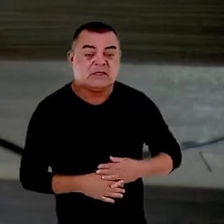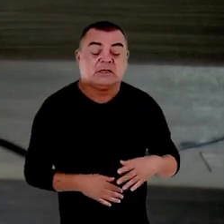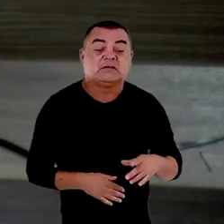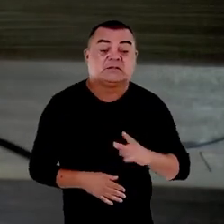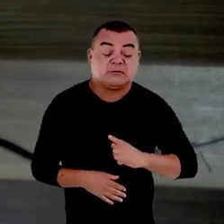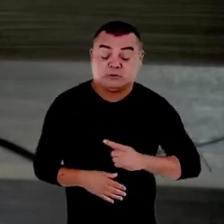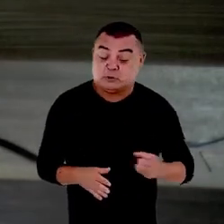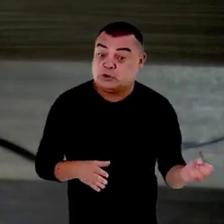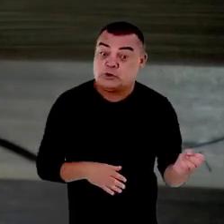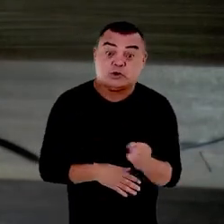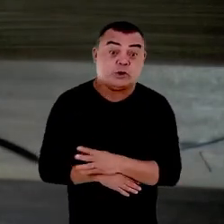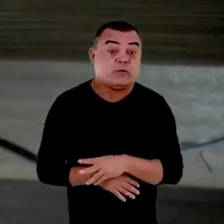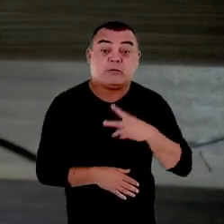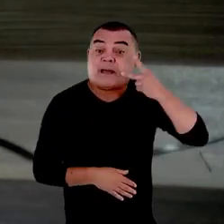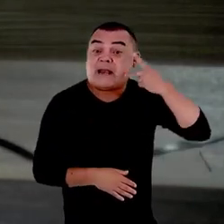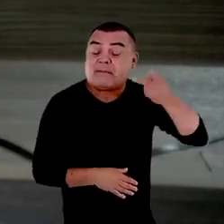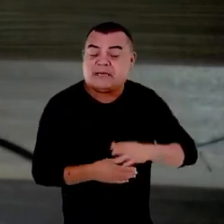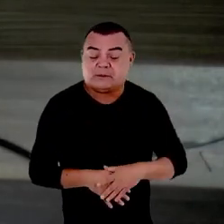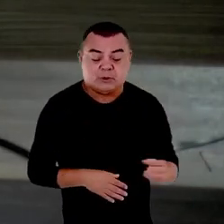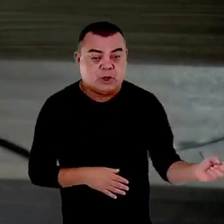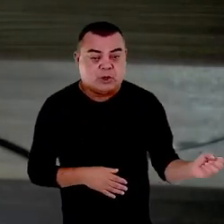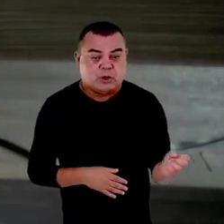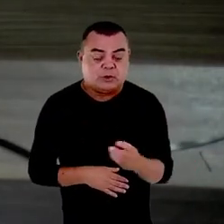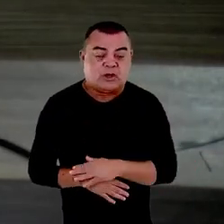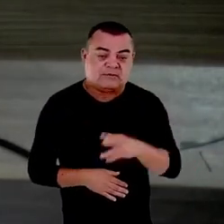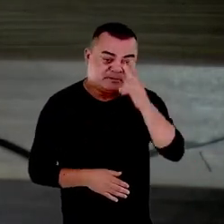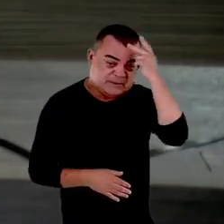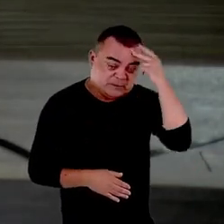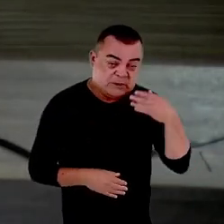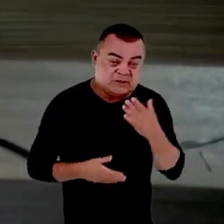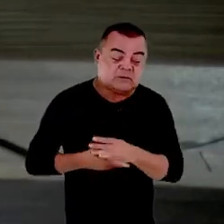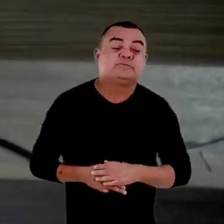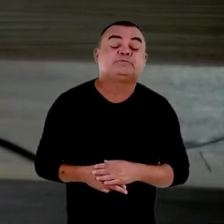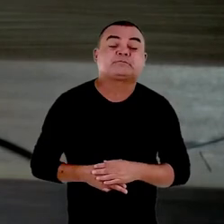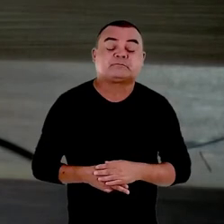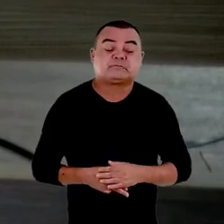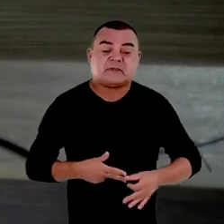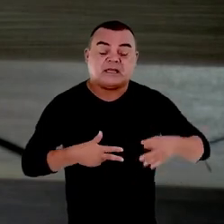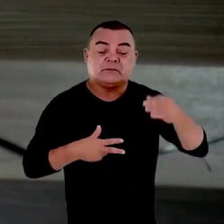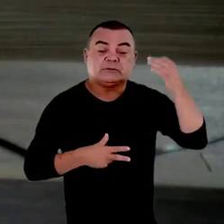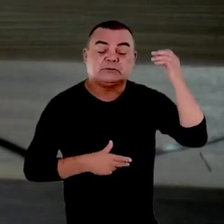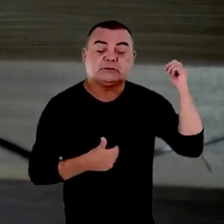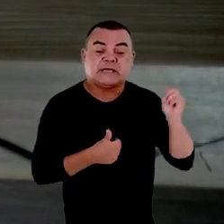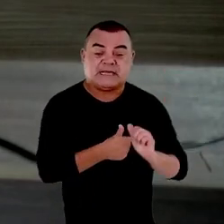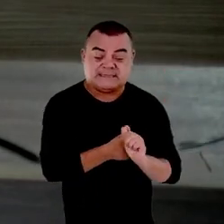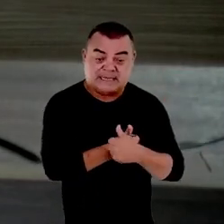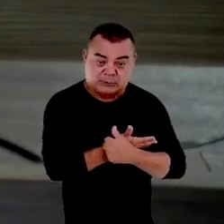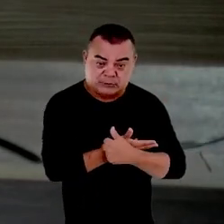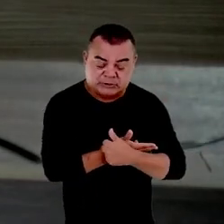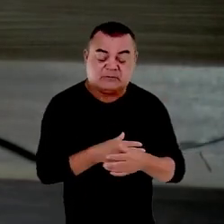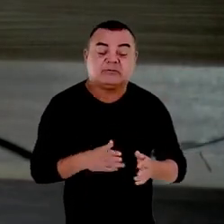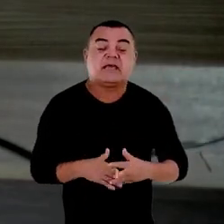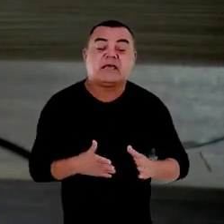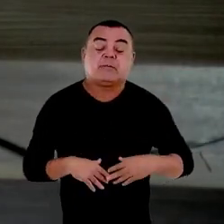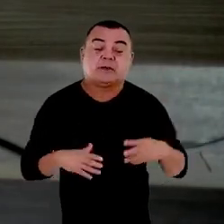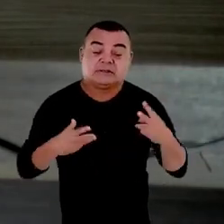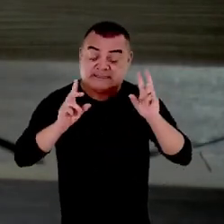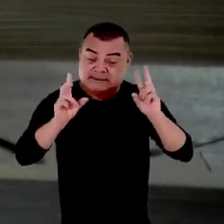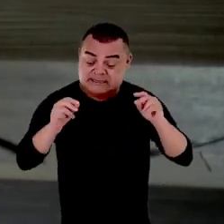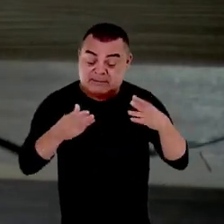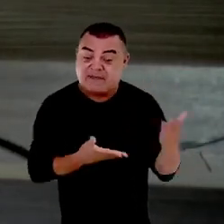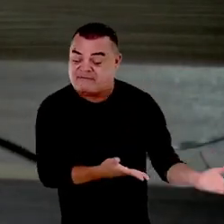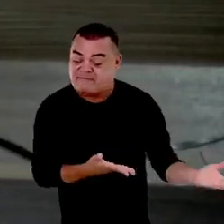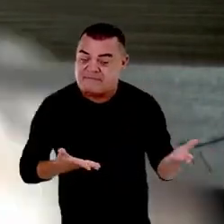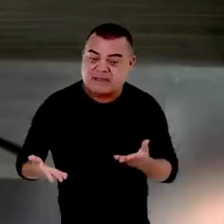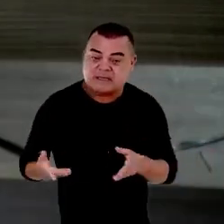conformado nós temos novos integrantes do executivo sendo conformados é importante que esse assunto venha novamente à